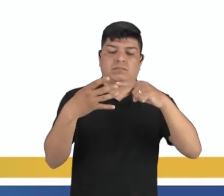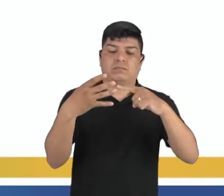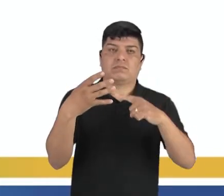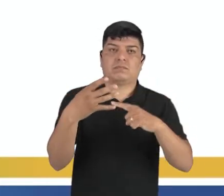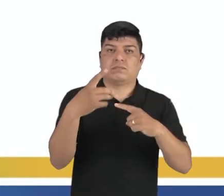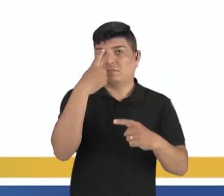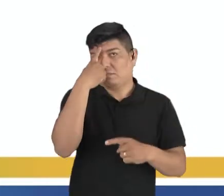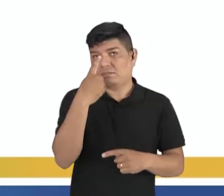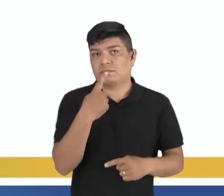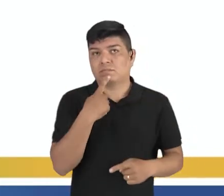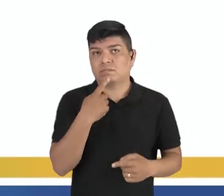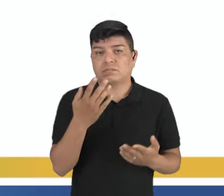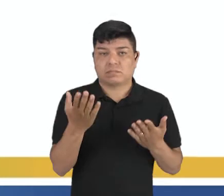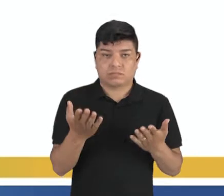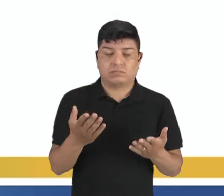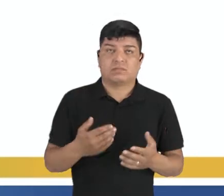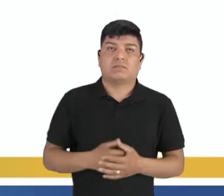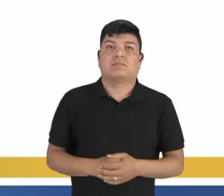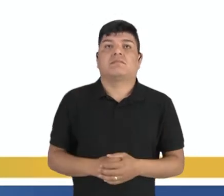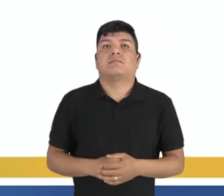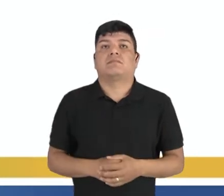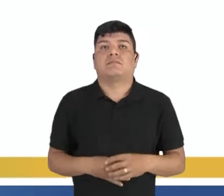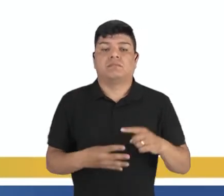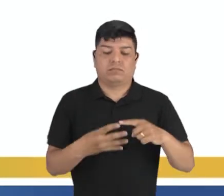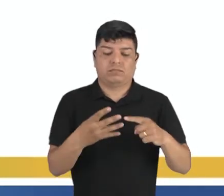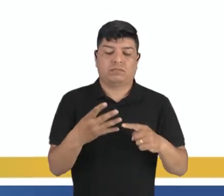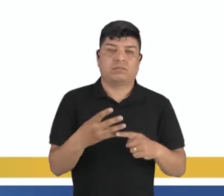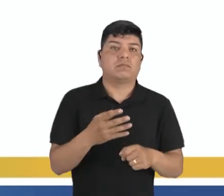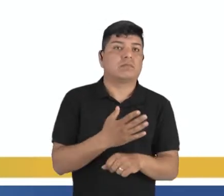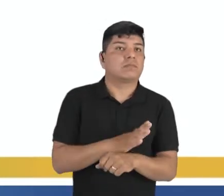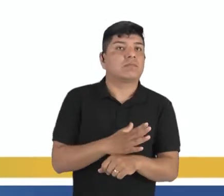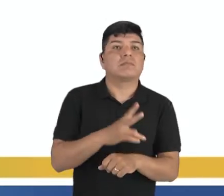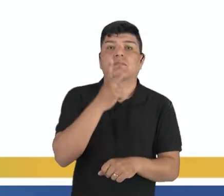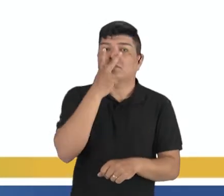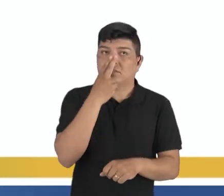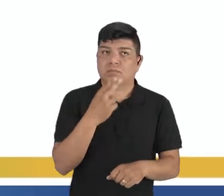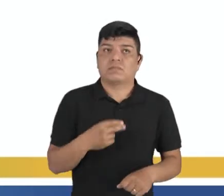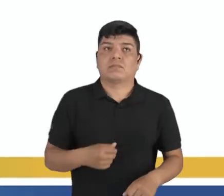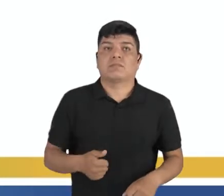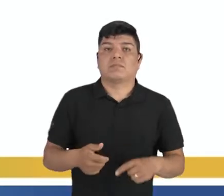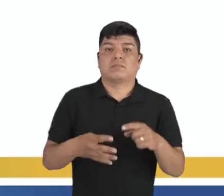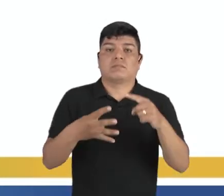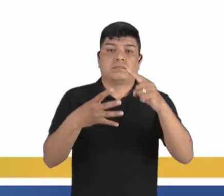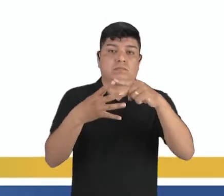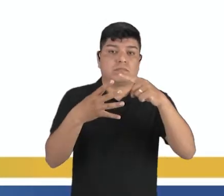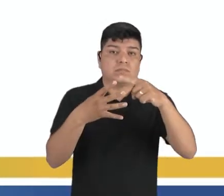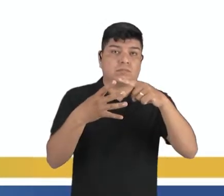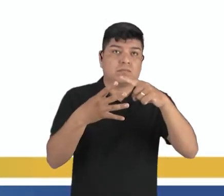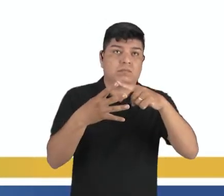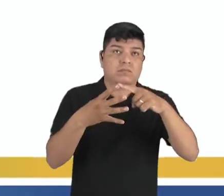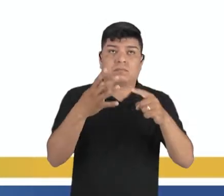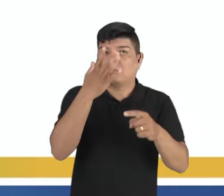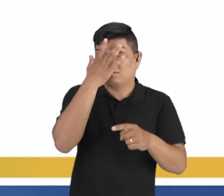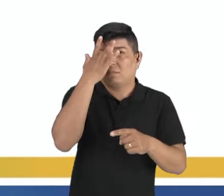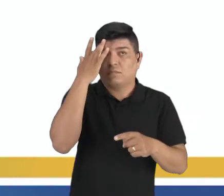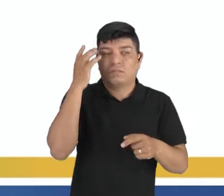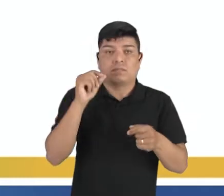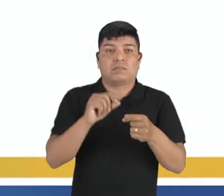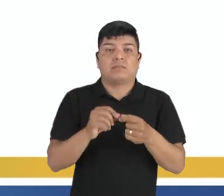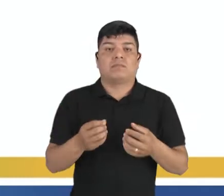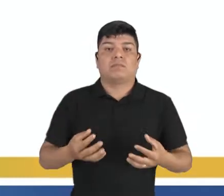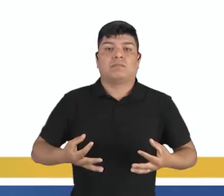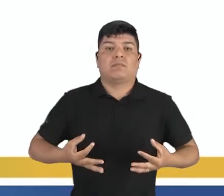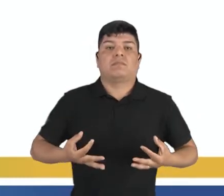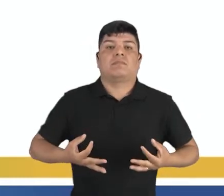Nessas quatro imagens eu tenho práticas ali parecidas, galerinha. Eu tenho na imagem 1, uma pessoa que ela está fazendo